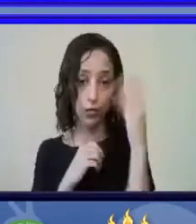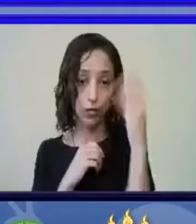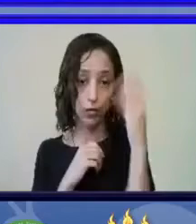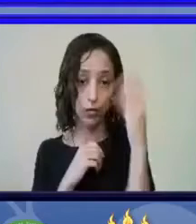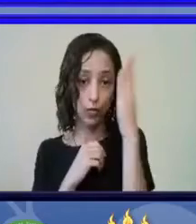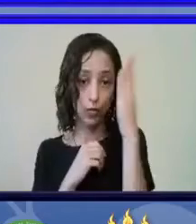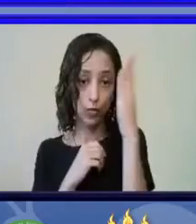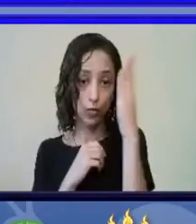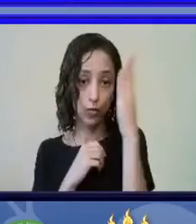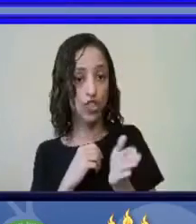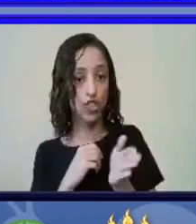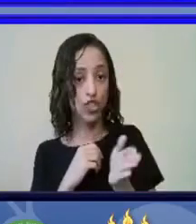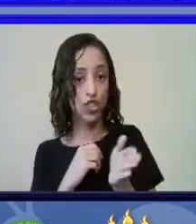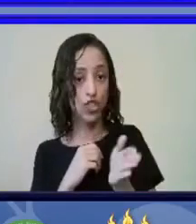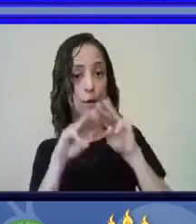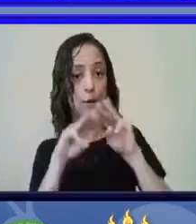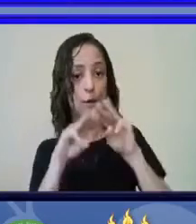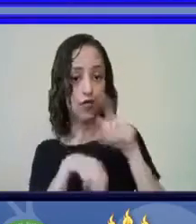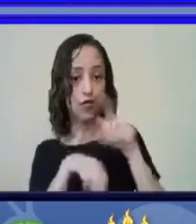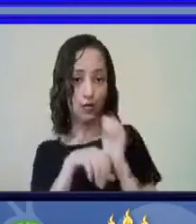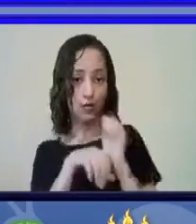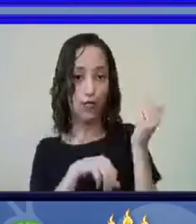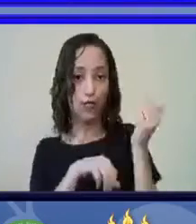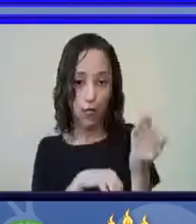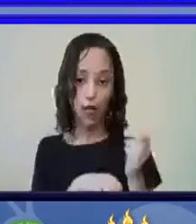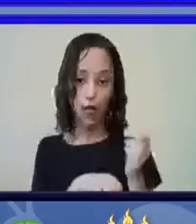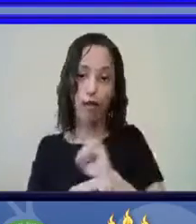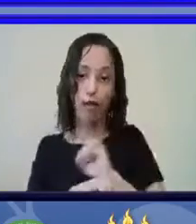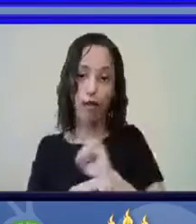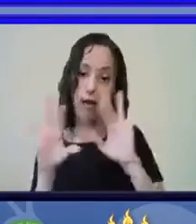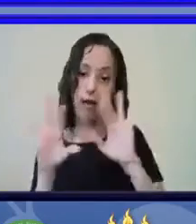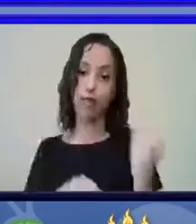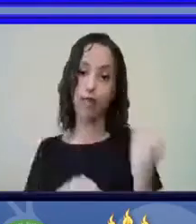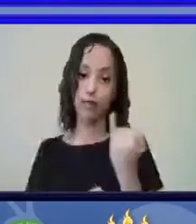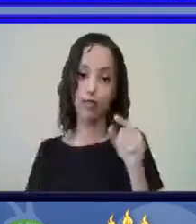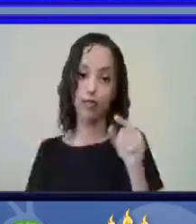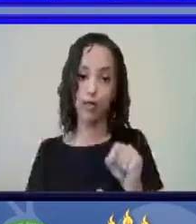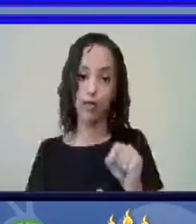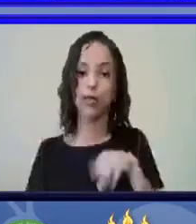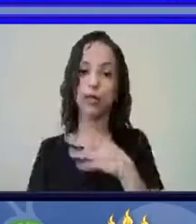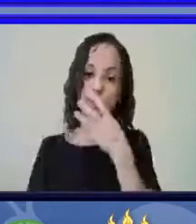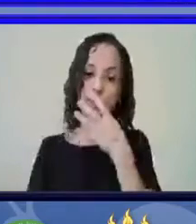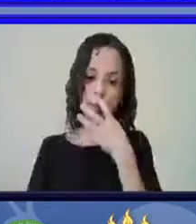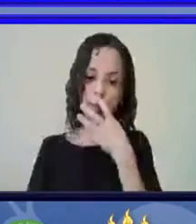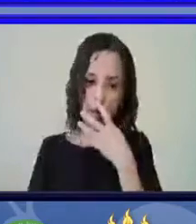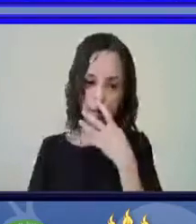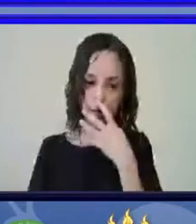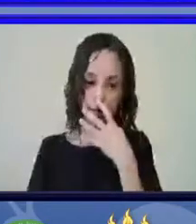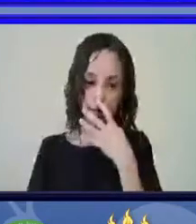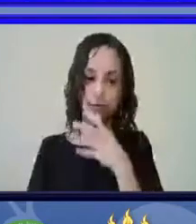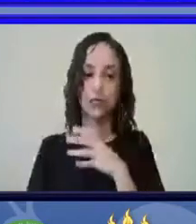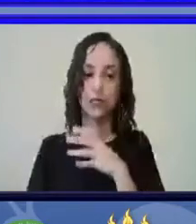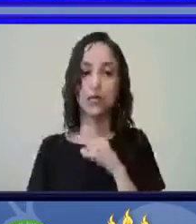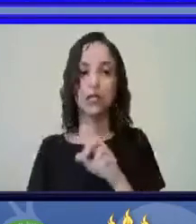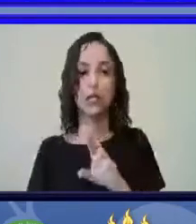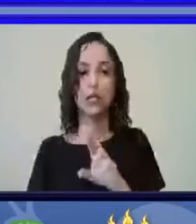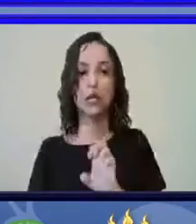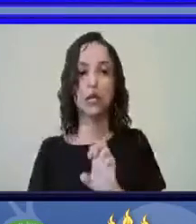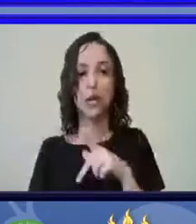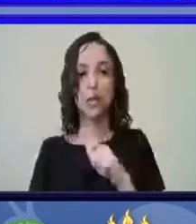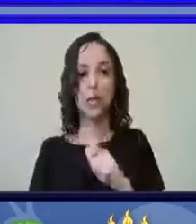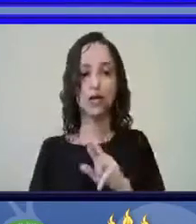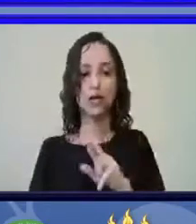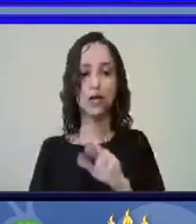estrangeiros. É bom que fique bem claro para os ouvintes que repatriar não